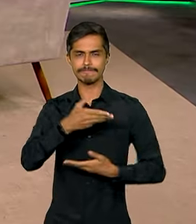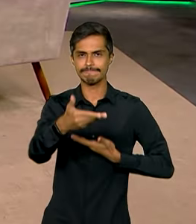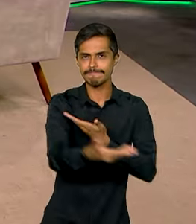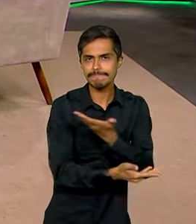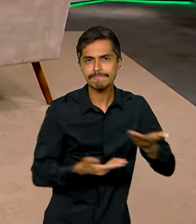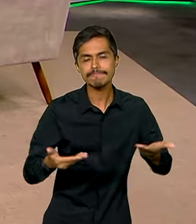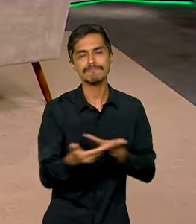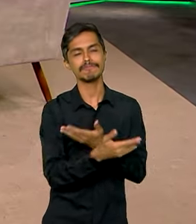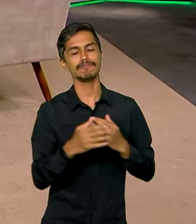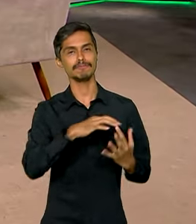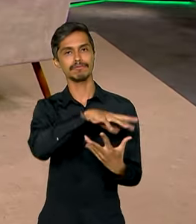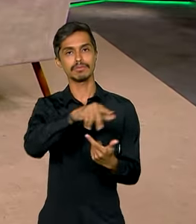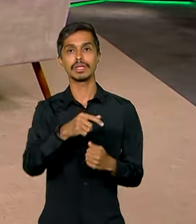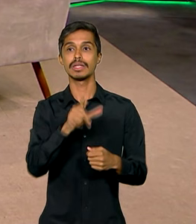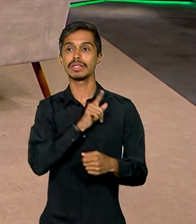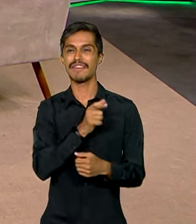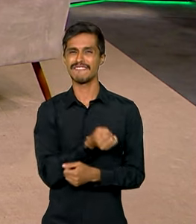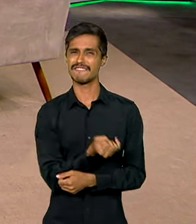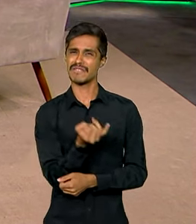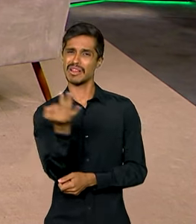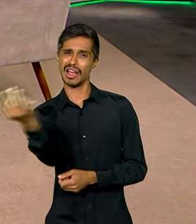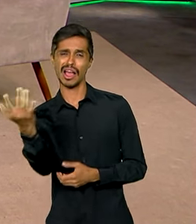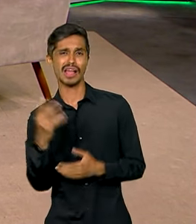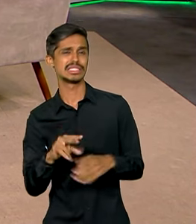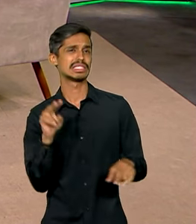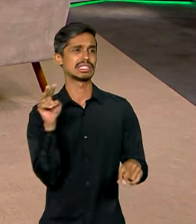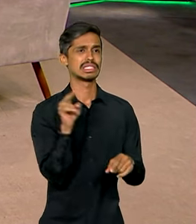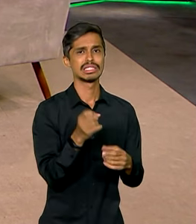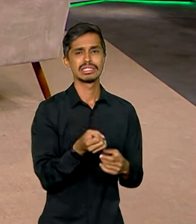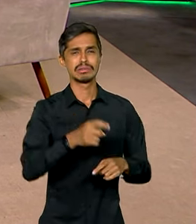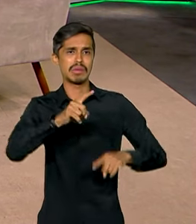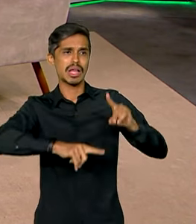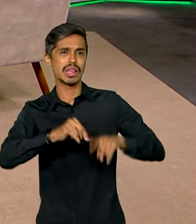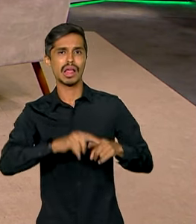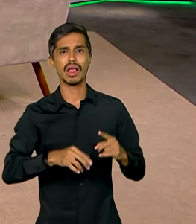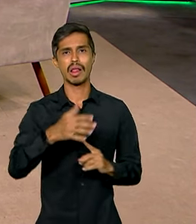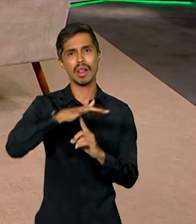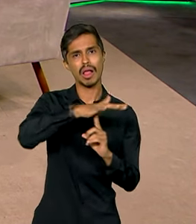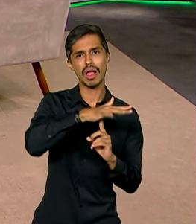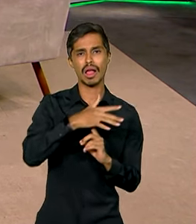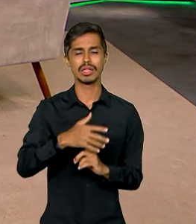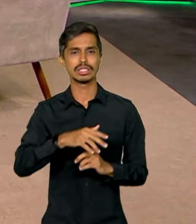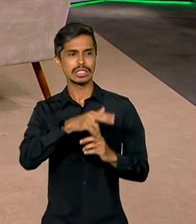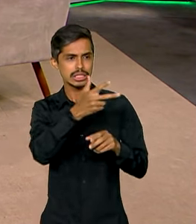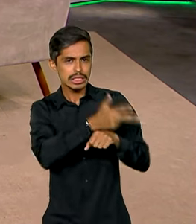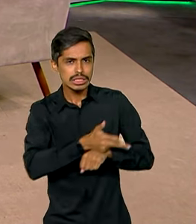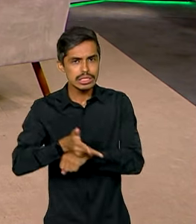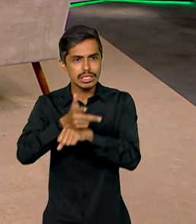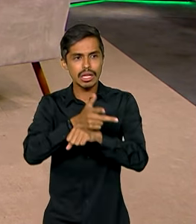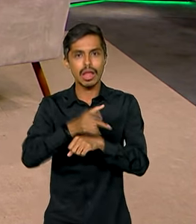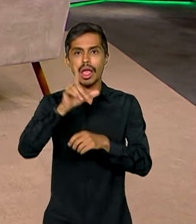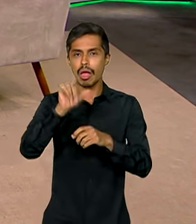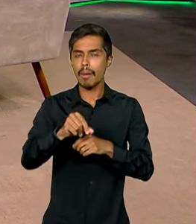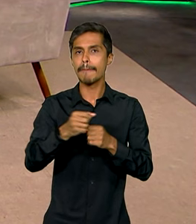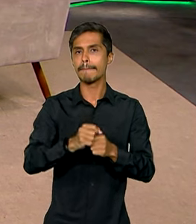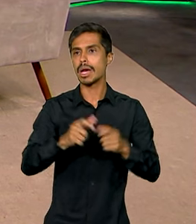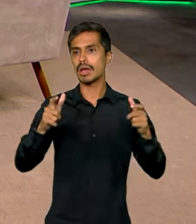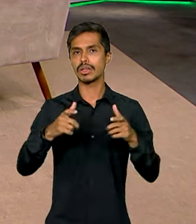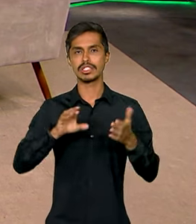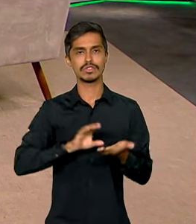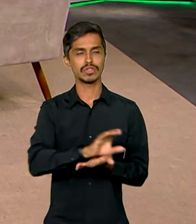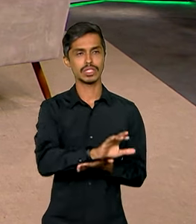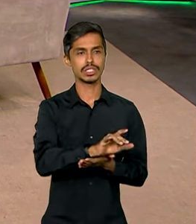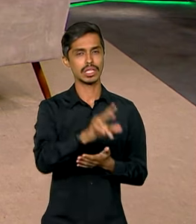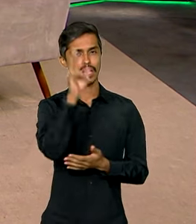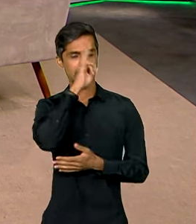E aí, tem inúmeros equipamentos, lanchas blindadas, helicópteros, radares, enfim. É o maior investimento da história